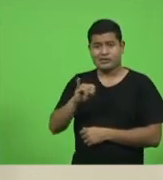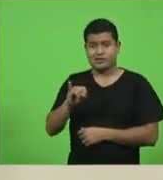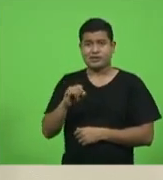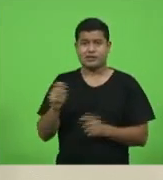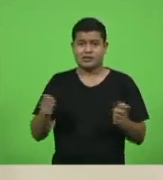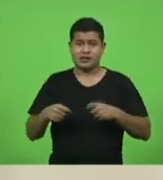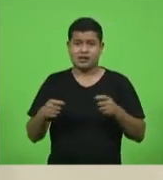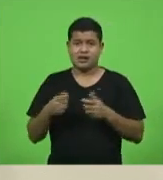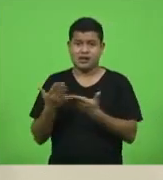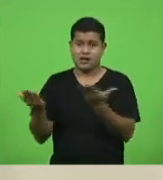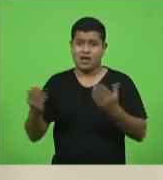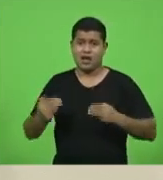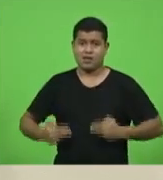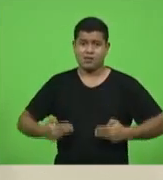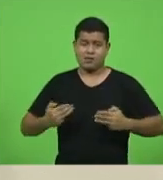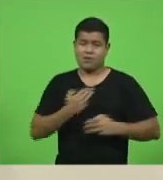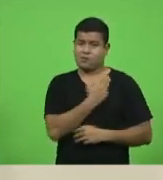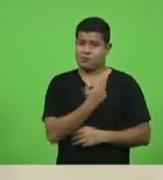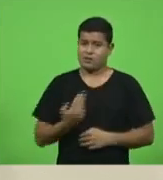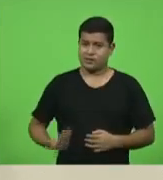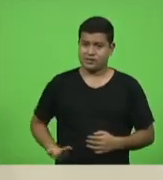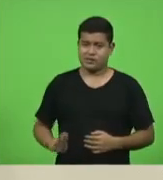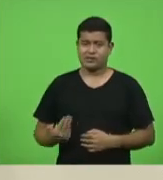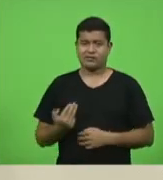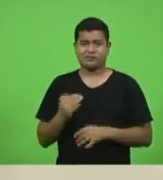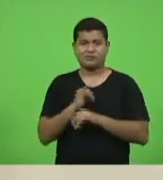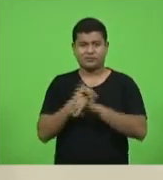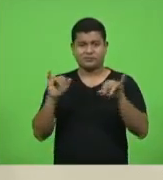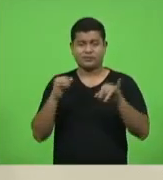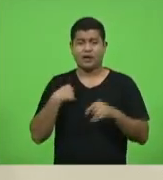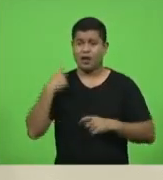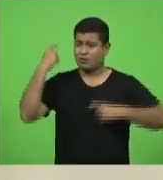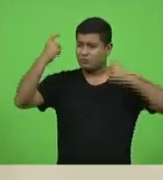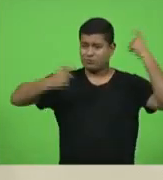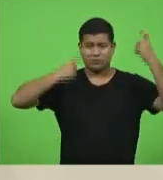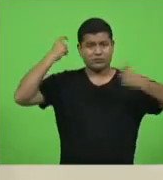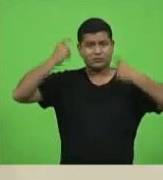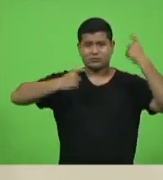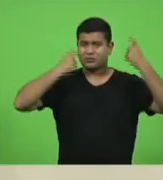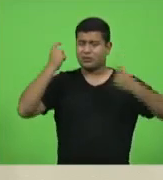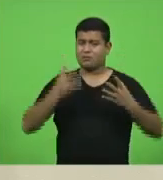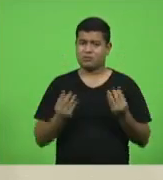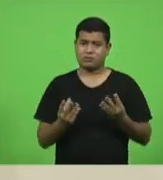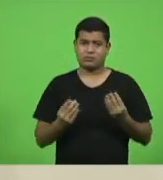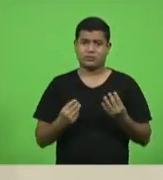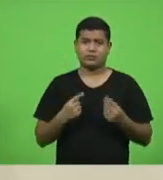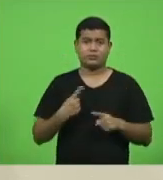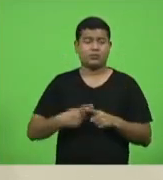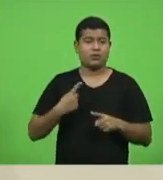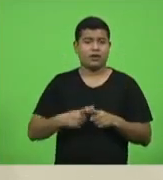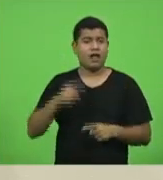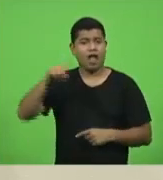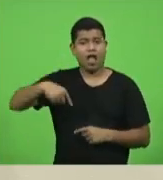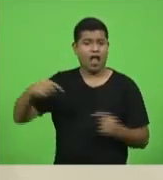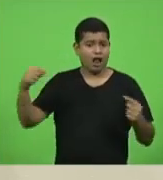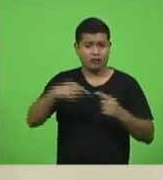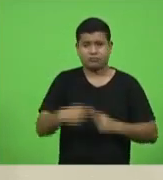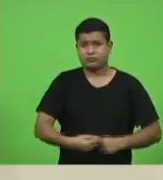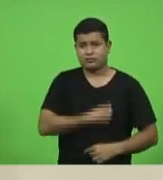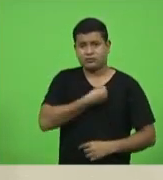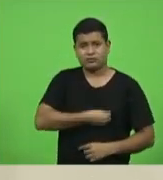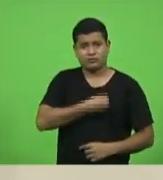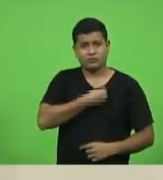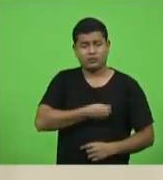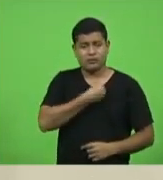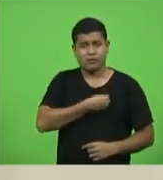ministro da Saúde informou. Estou muito preocupada, extremamente preocupada, porque são vidas e não é